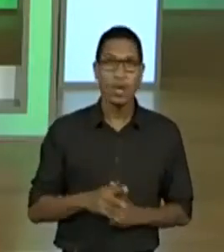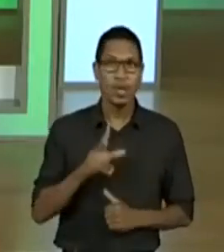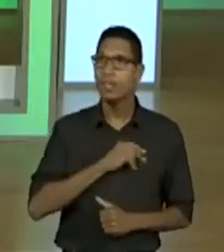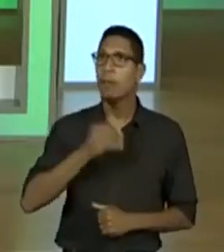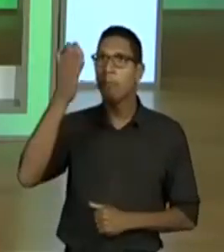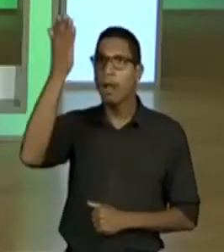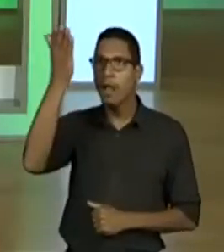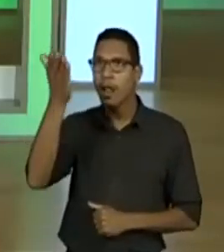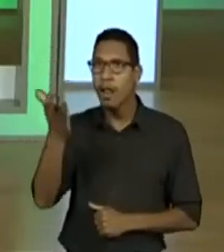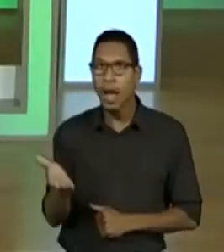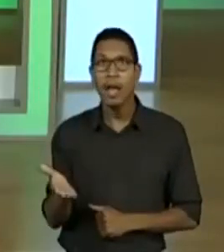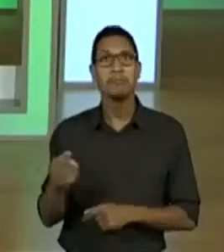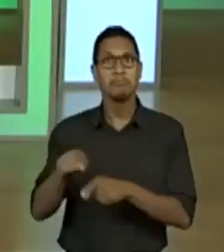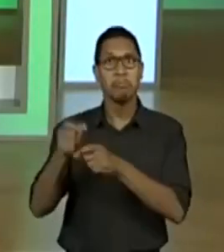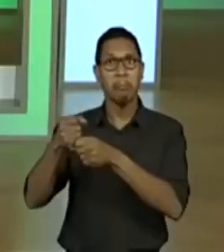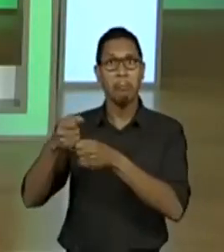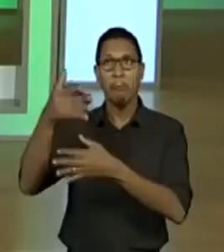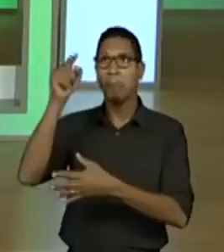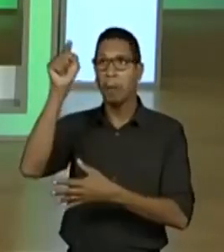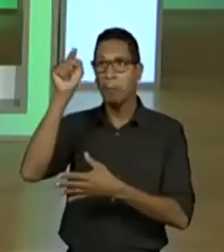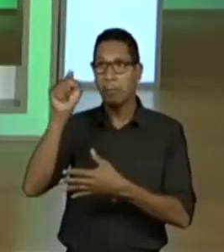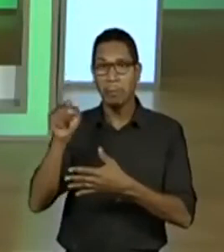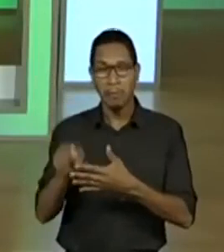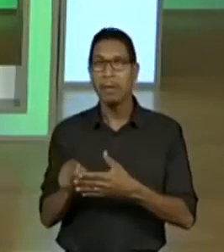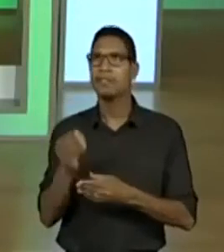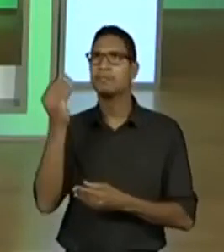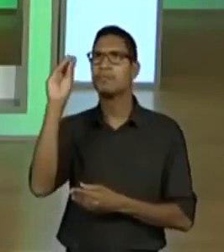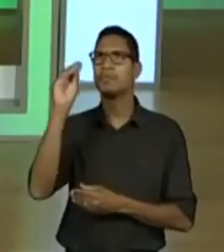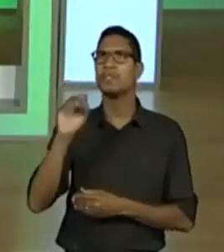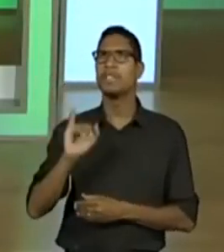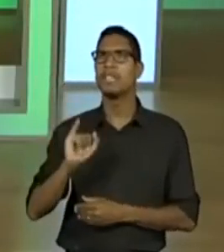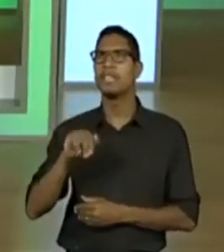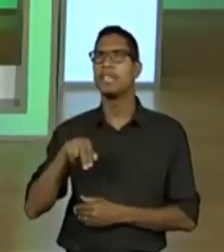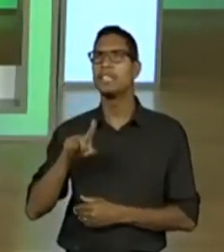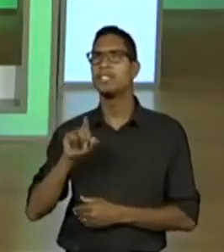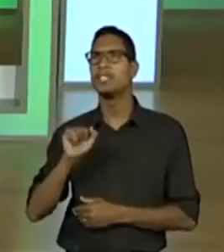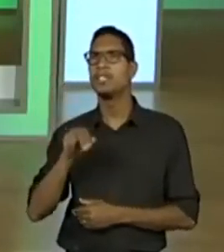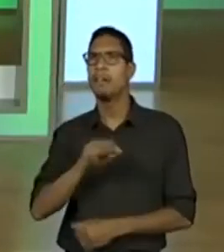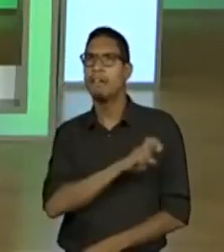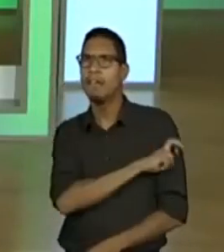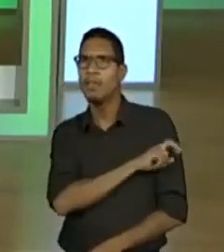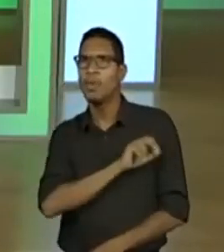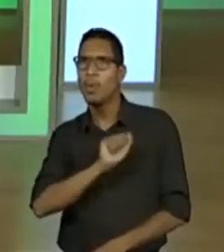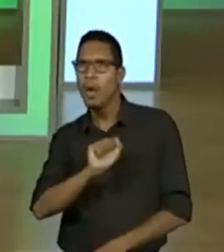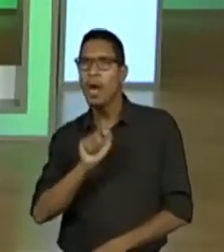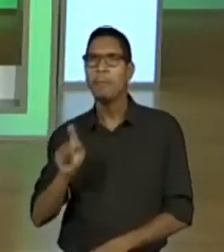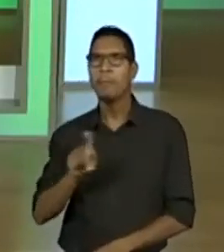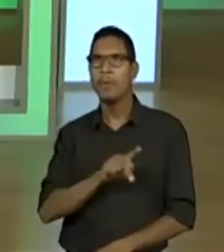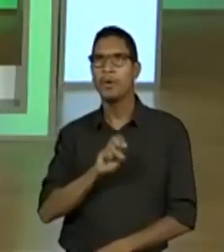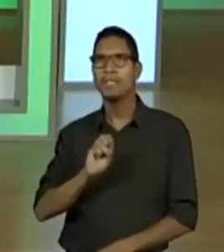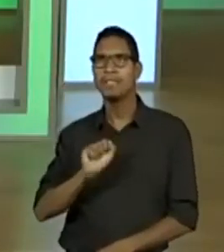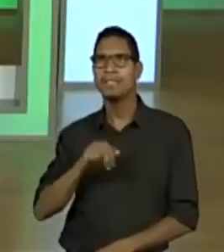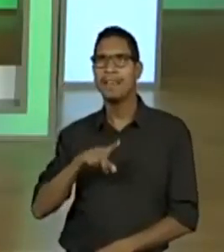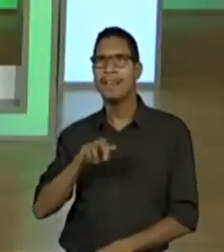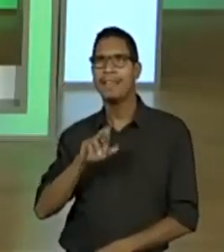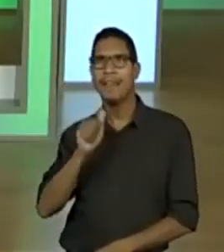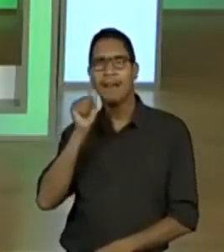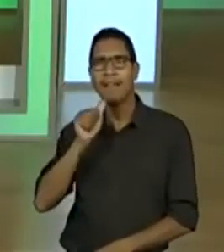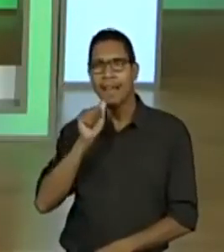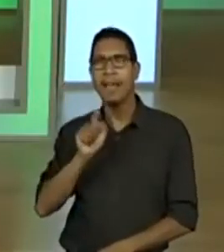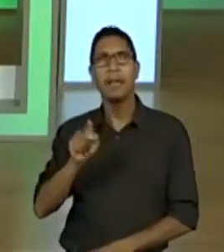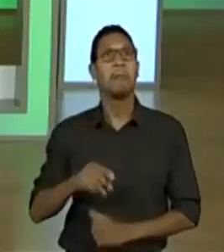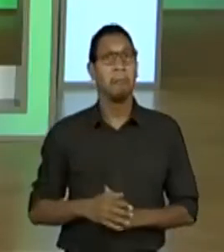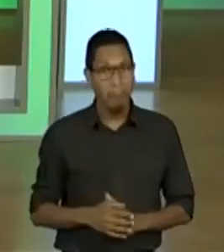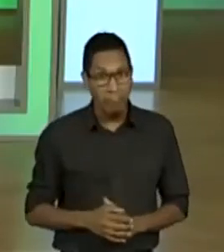mundo, olha, todo mundo colocando, escola indiana, quinto ano A, da ProSandra. Olha,